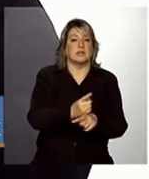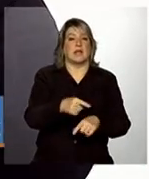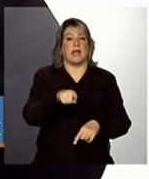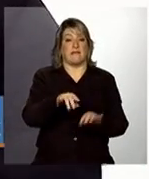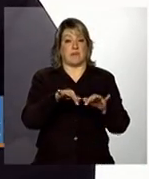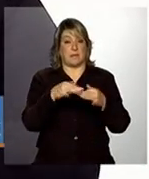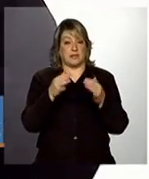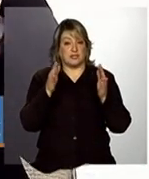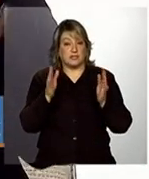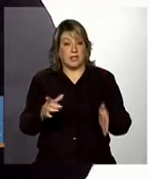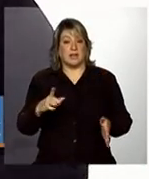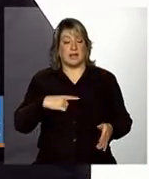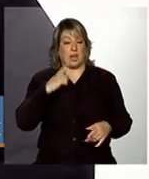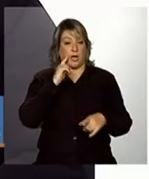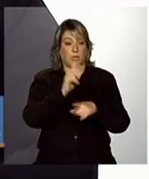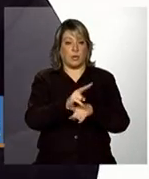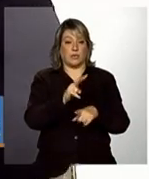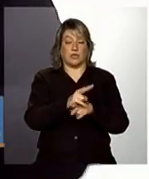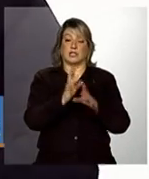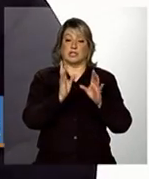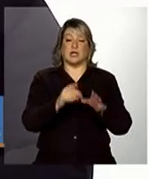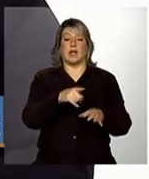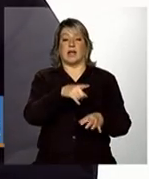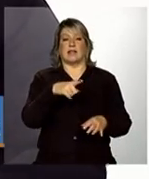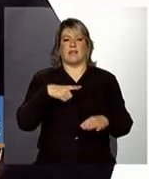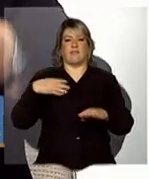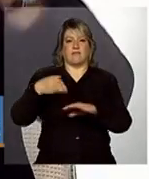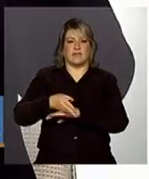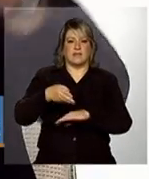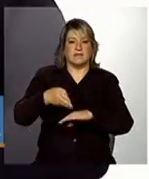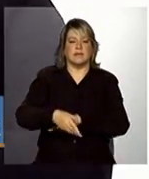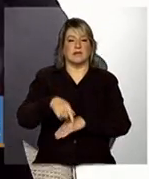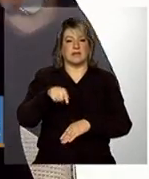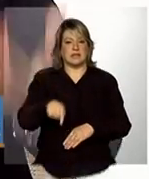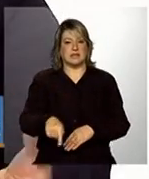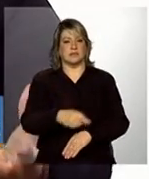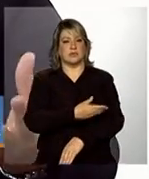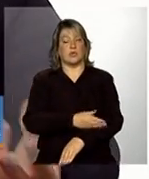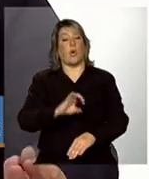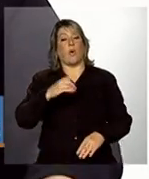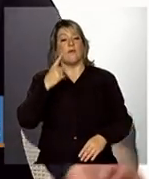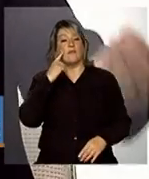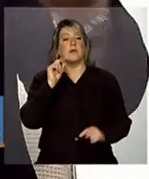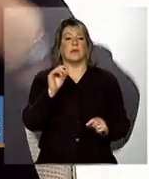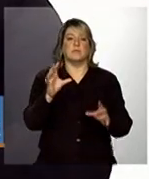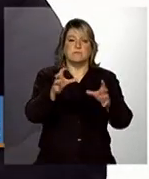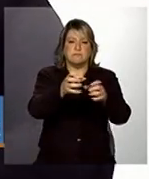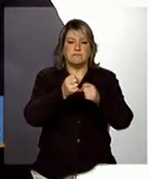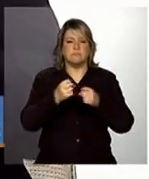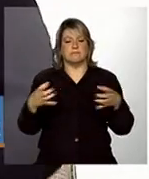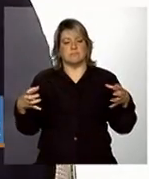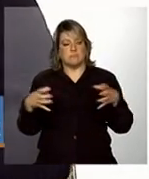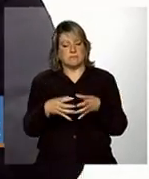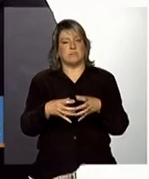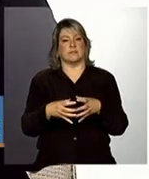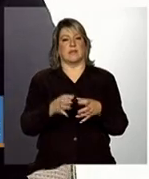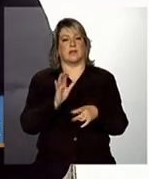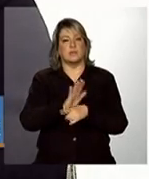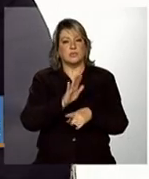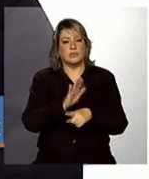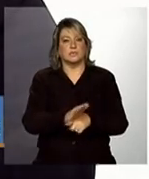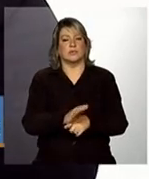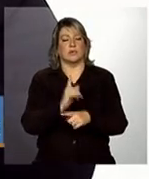está já em acompanhamento, se ela já é frequente nos serviços, ou então em buscá-la, né? Para trazê-la, para iniciar o